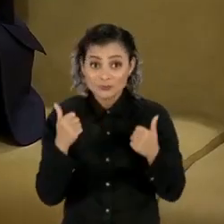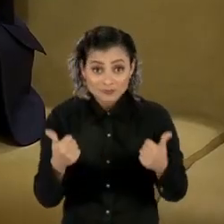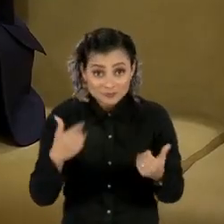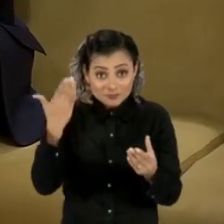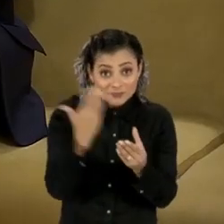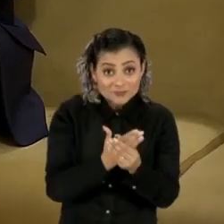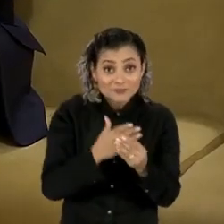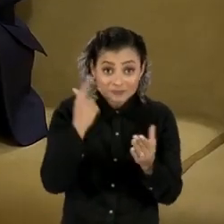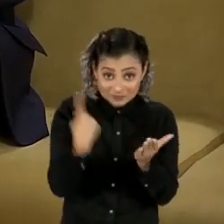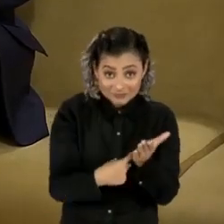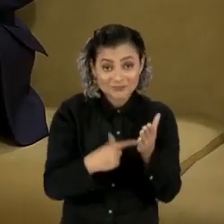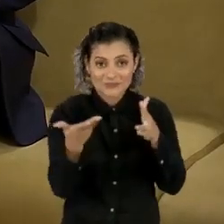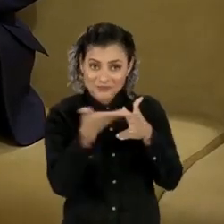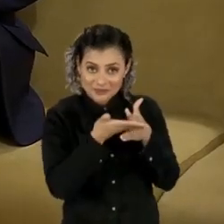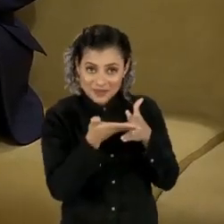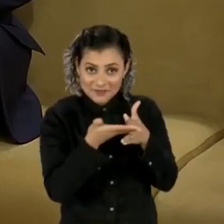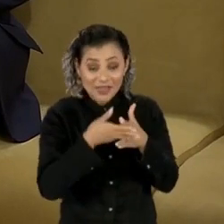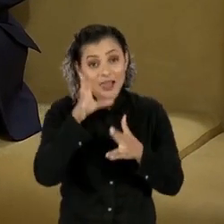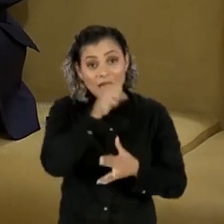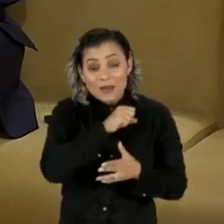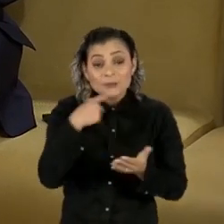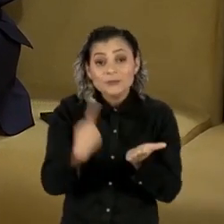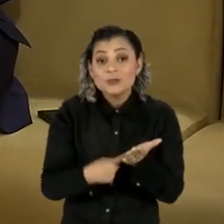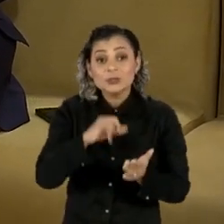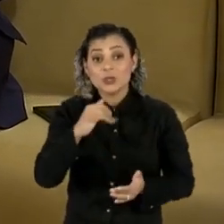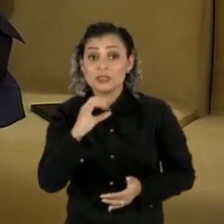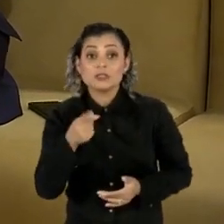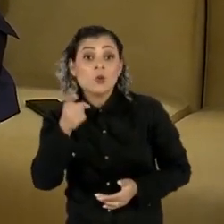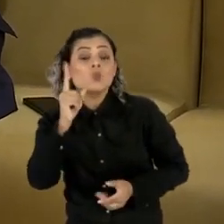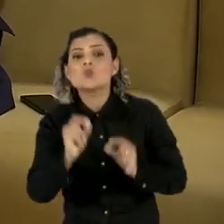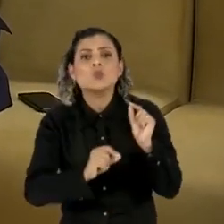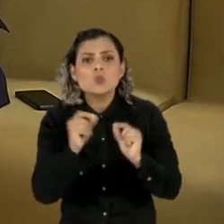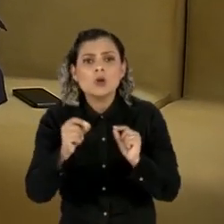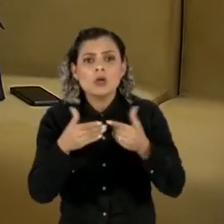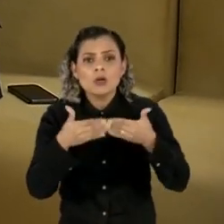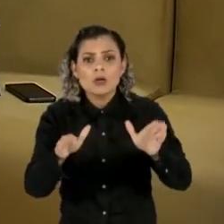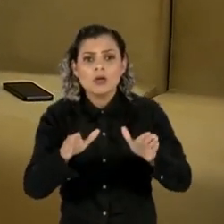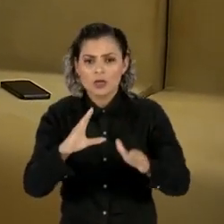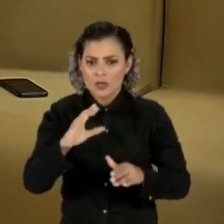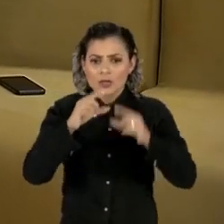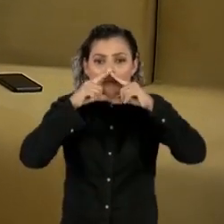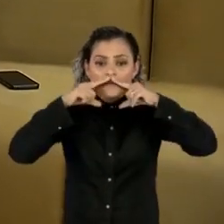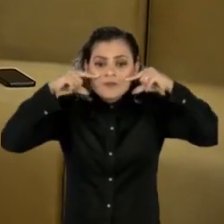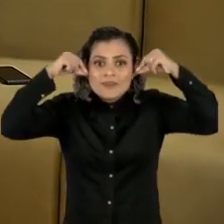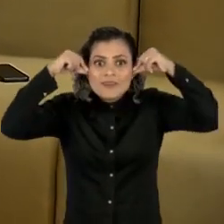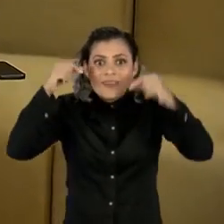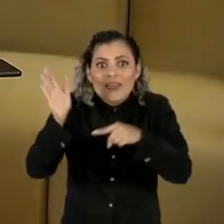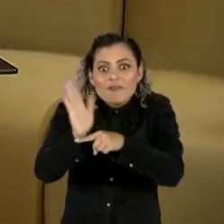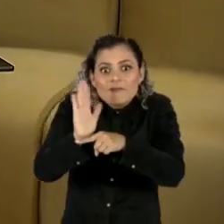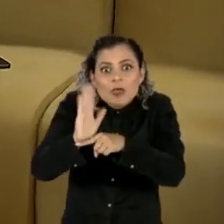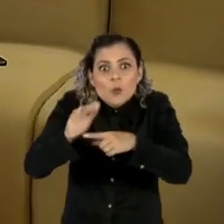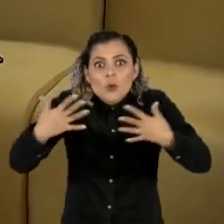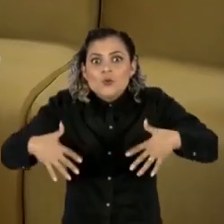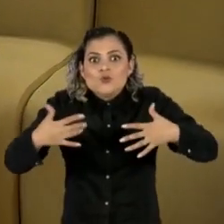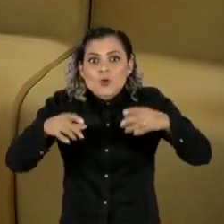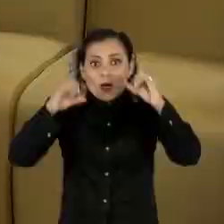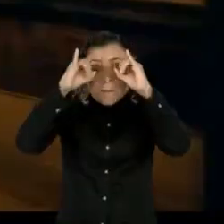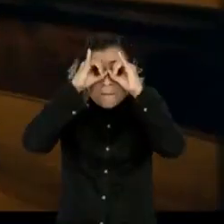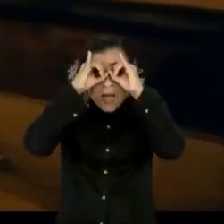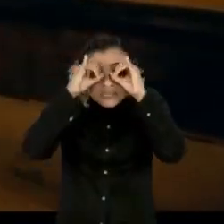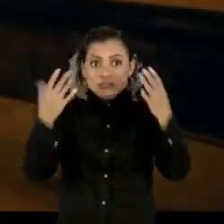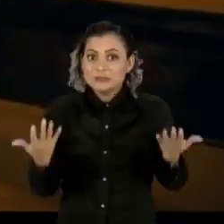intervalo? Vamos nessa. Daqui a pouco você vai ver aqui no JC1 a estreia de Coringa, o novo filme do vilão do Batman.